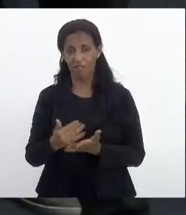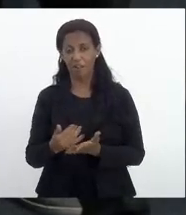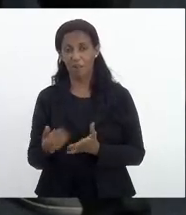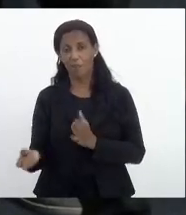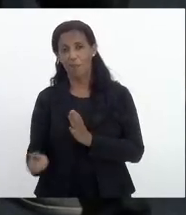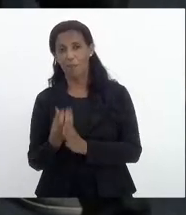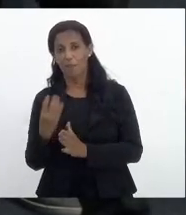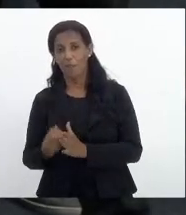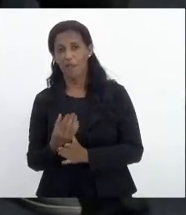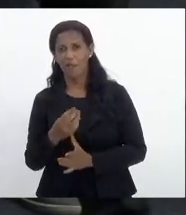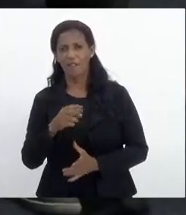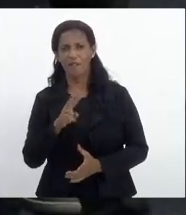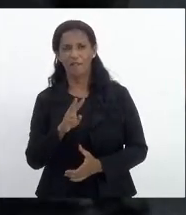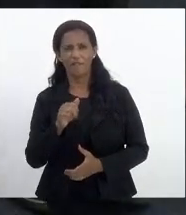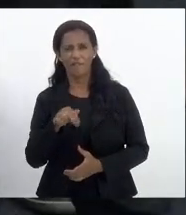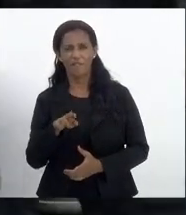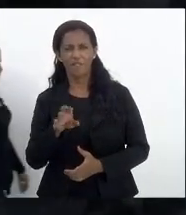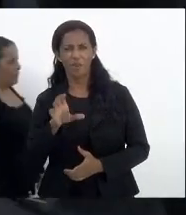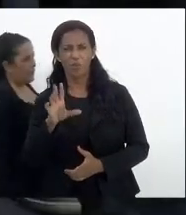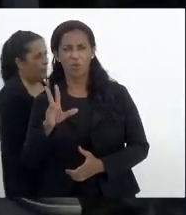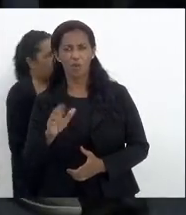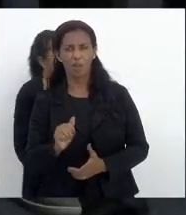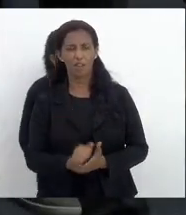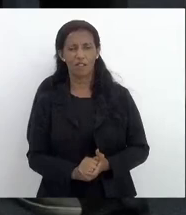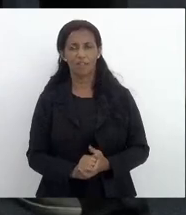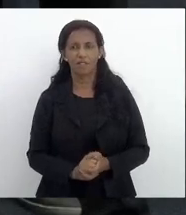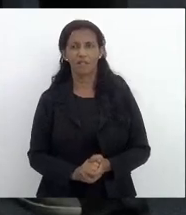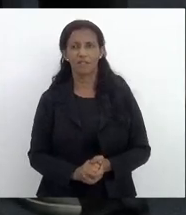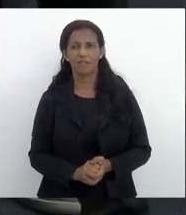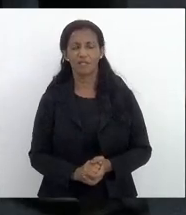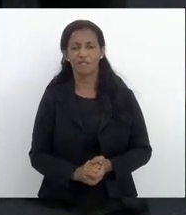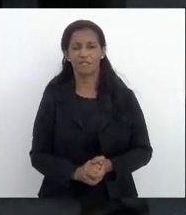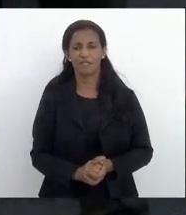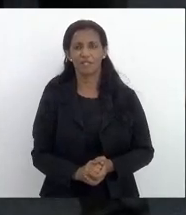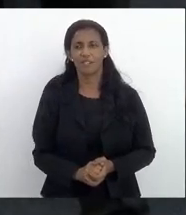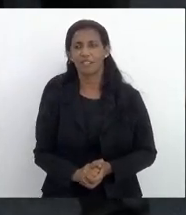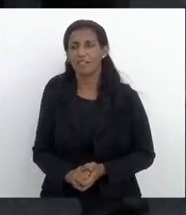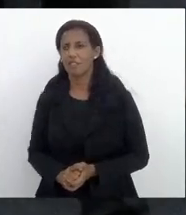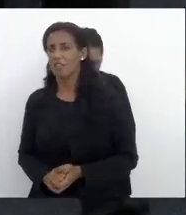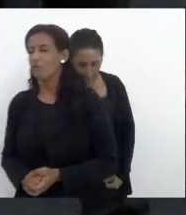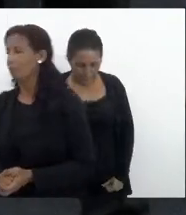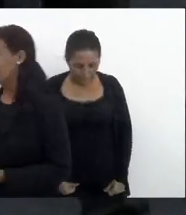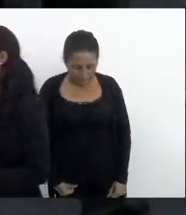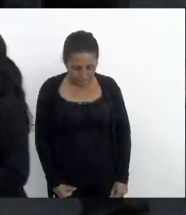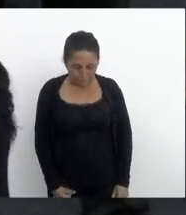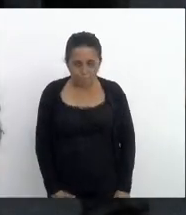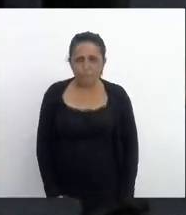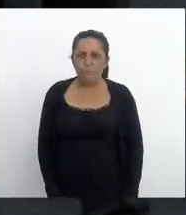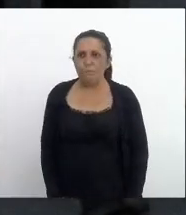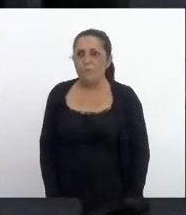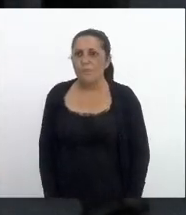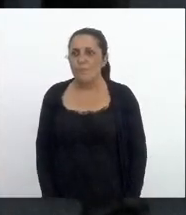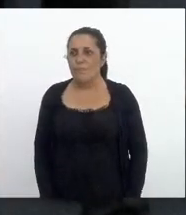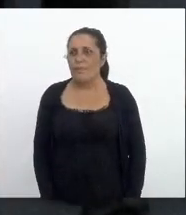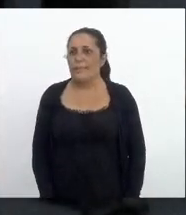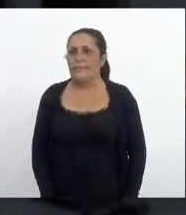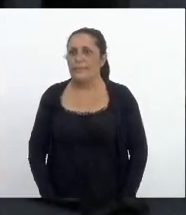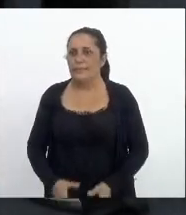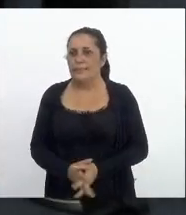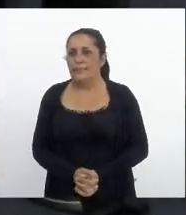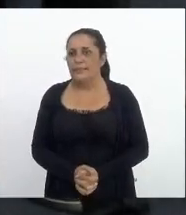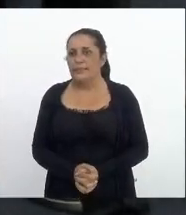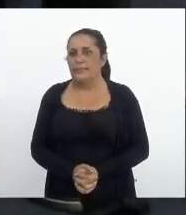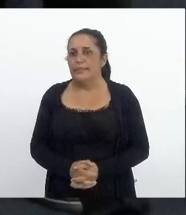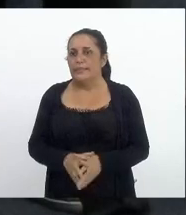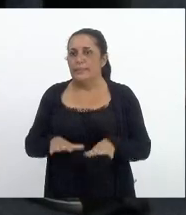produção vinícola bem no início e produzimos o famoso cunhaque